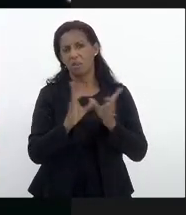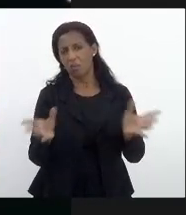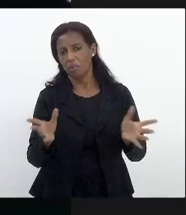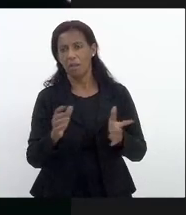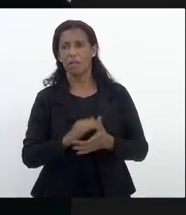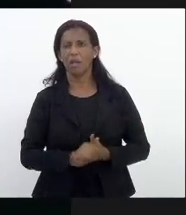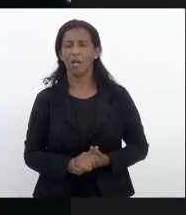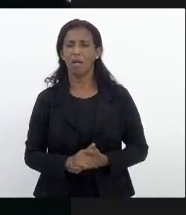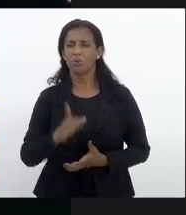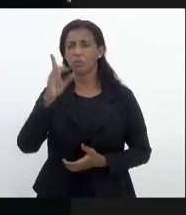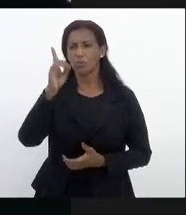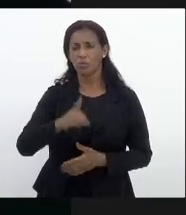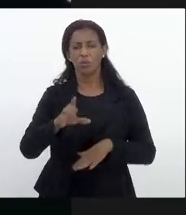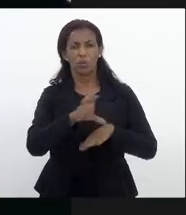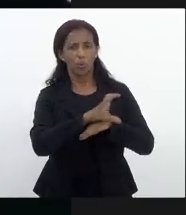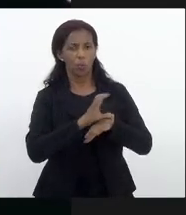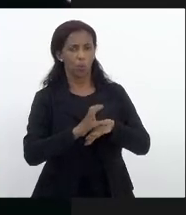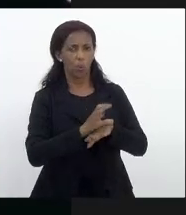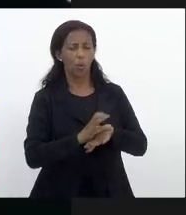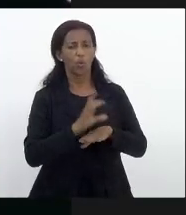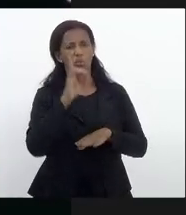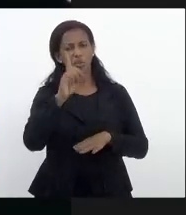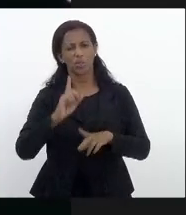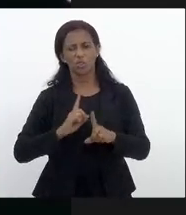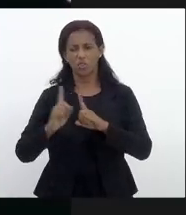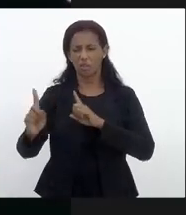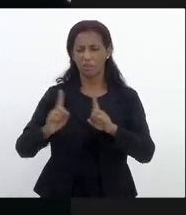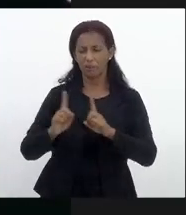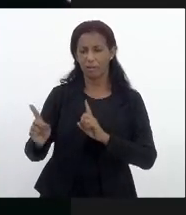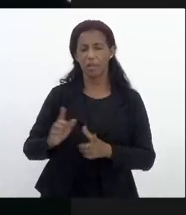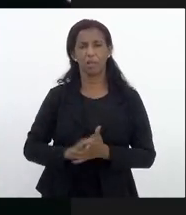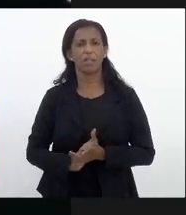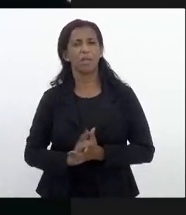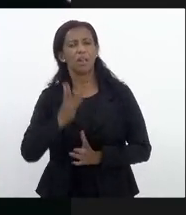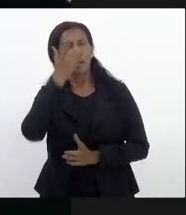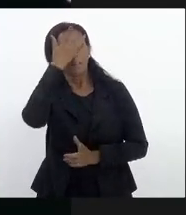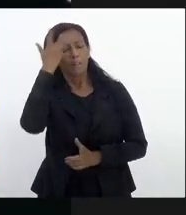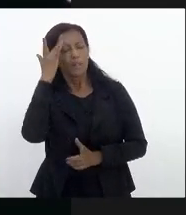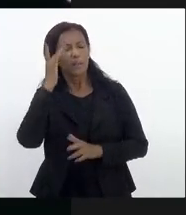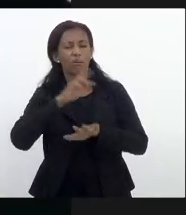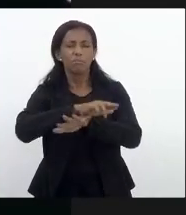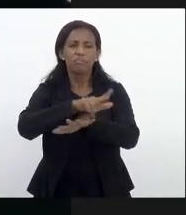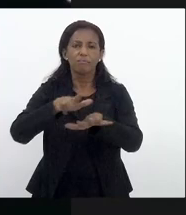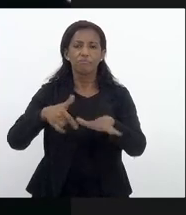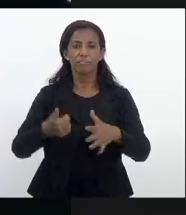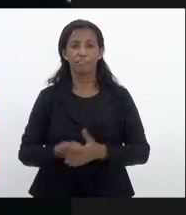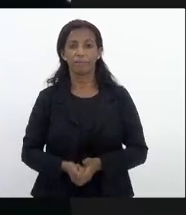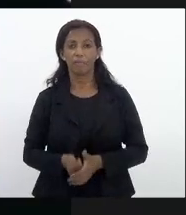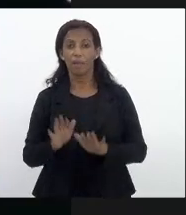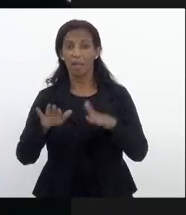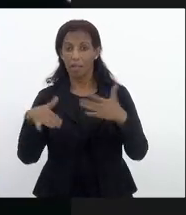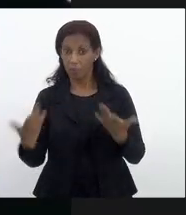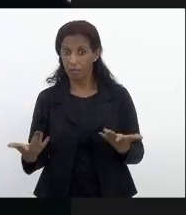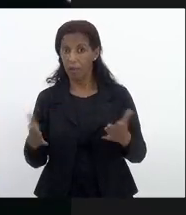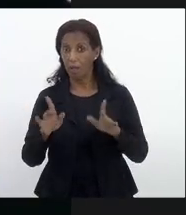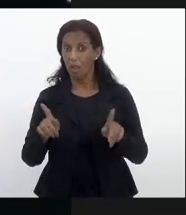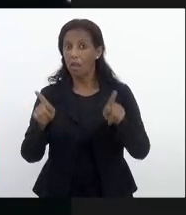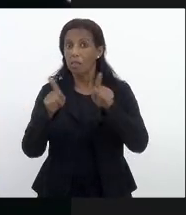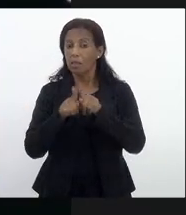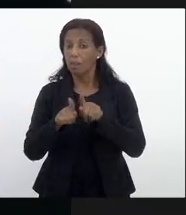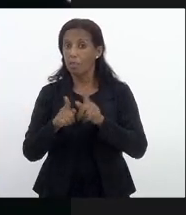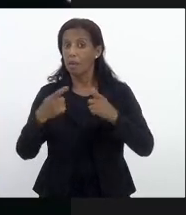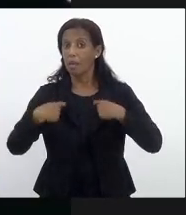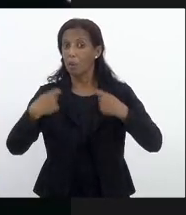o direito constitucional de viver o cerceamento de liberdade das pessoas enfim só que por outro lado eu também